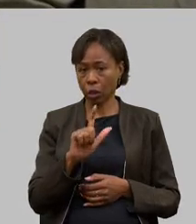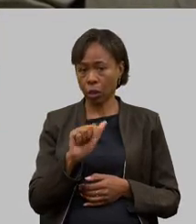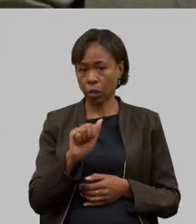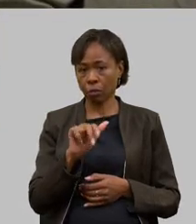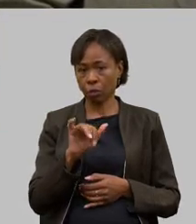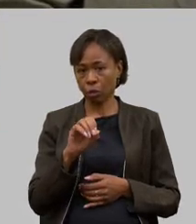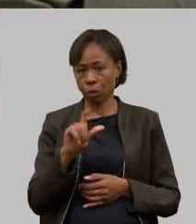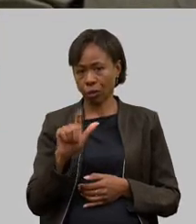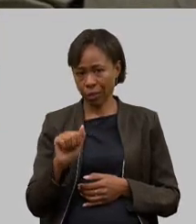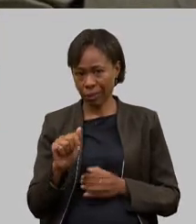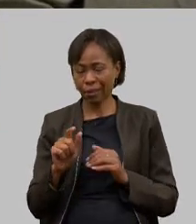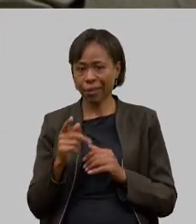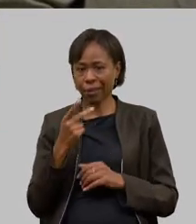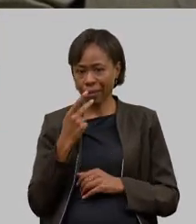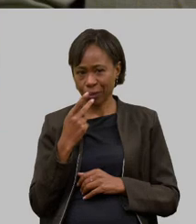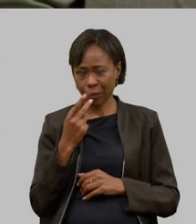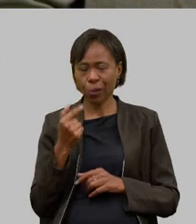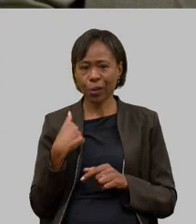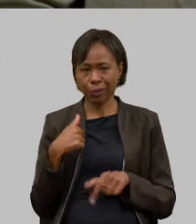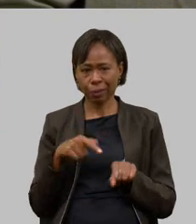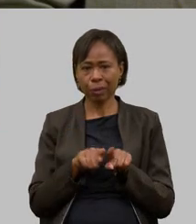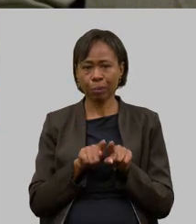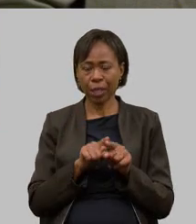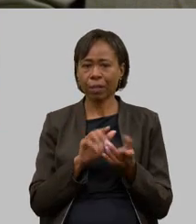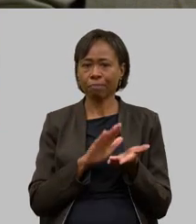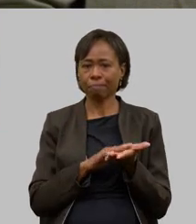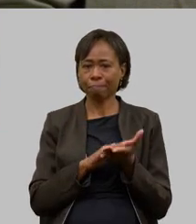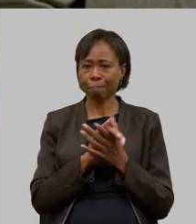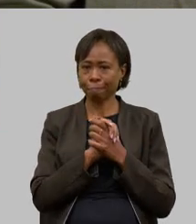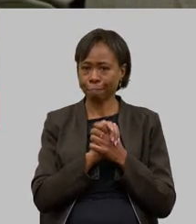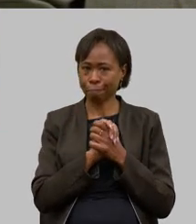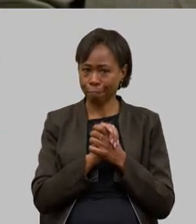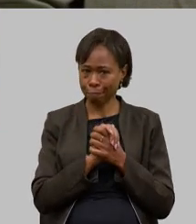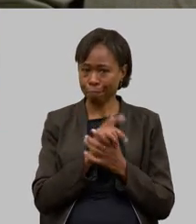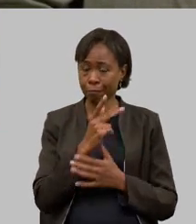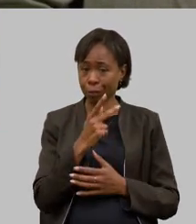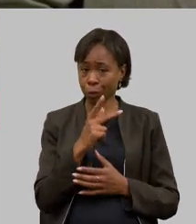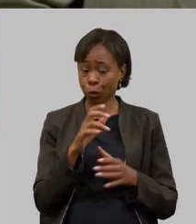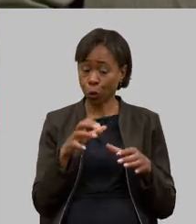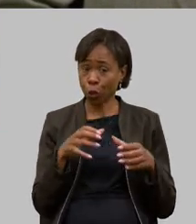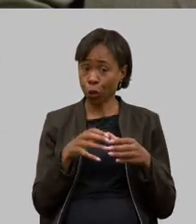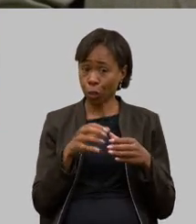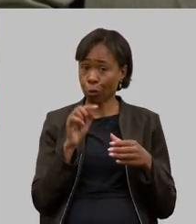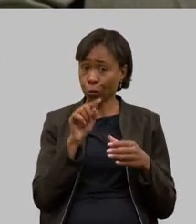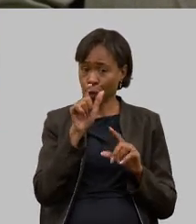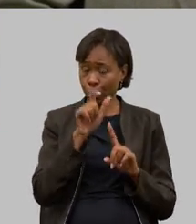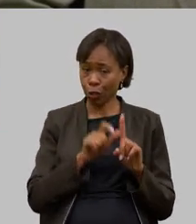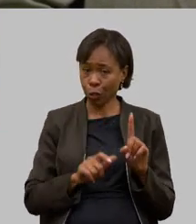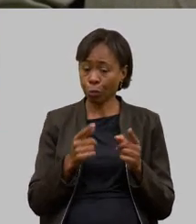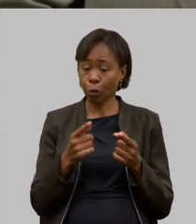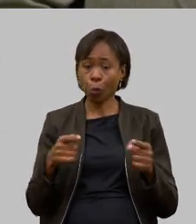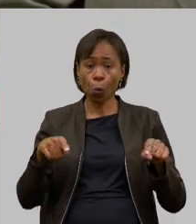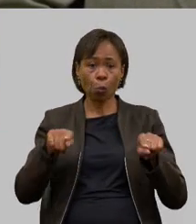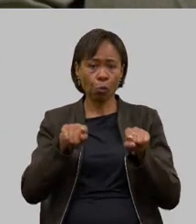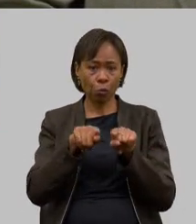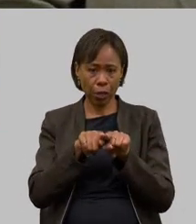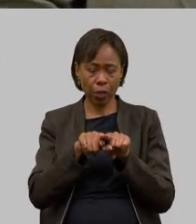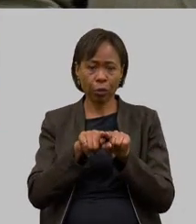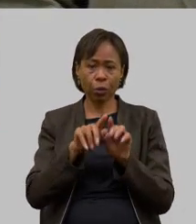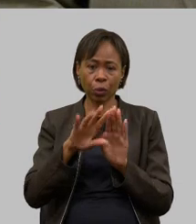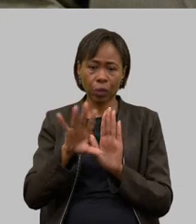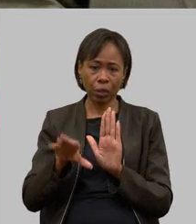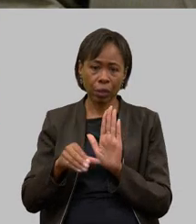parabenizar o senhor e sua equipe pelos convênios das emendas parlamentares que tem sido